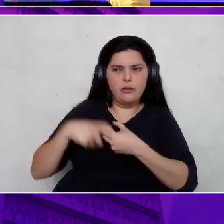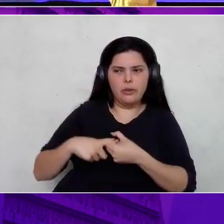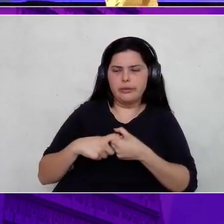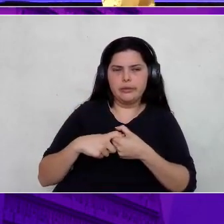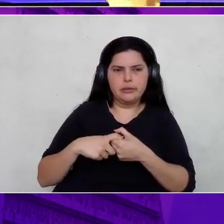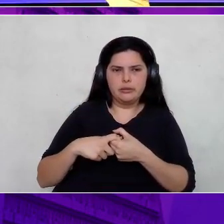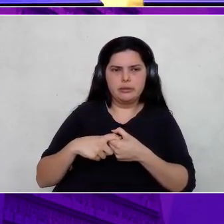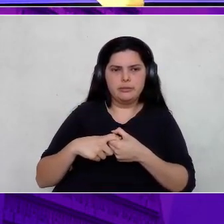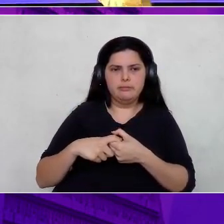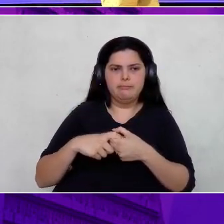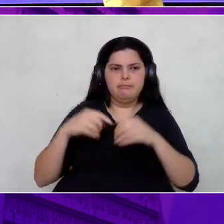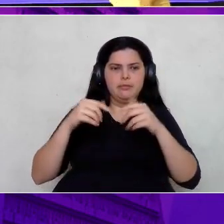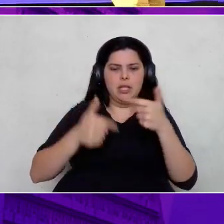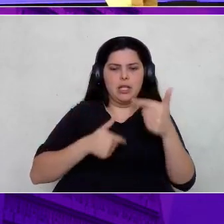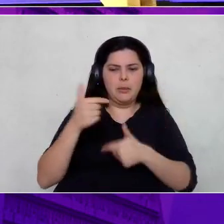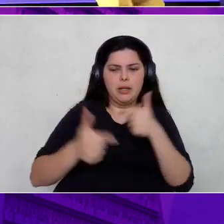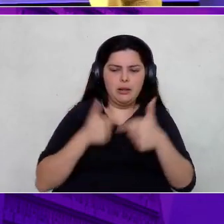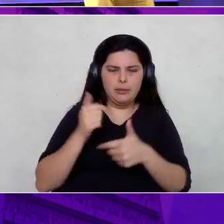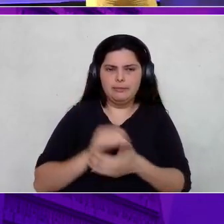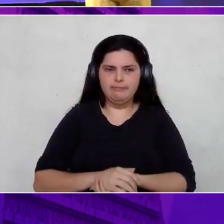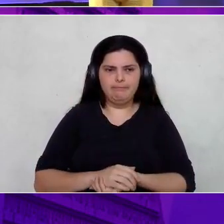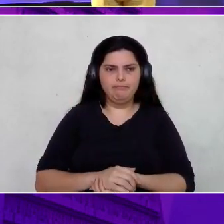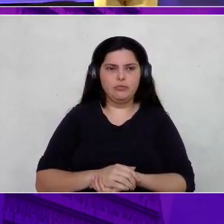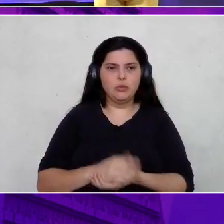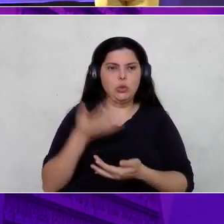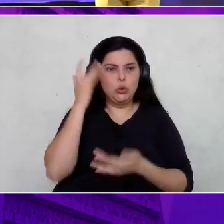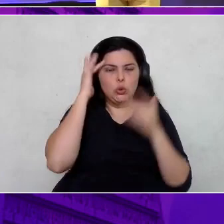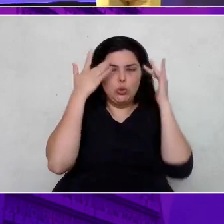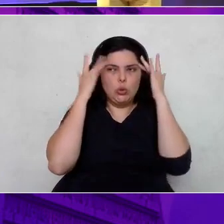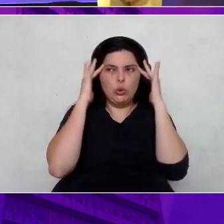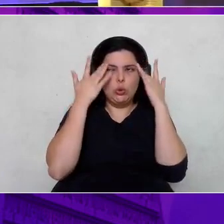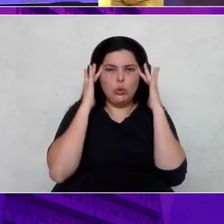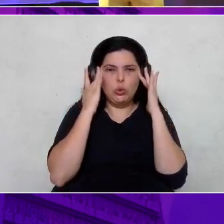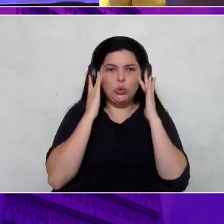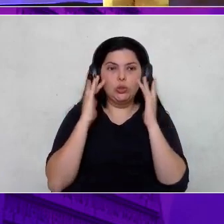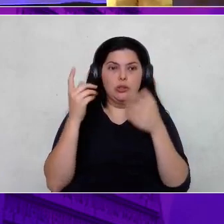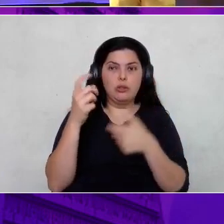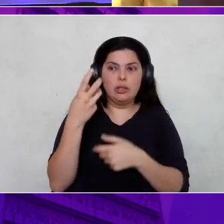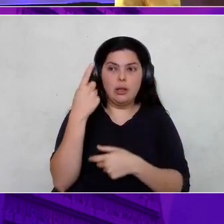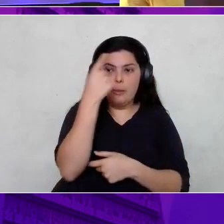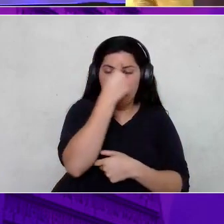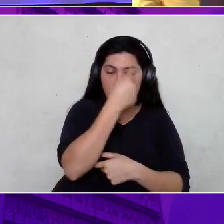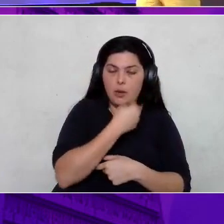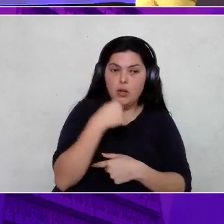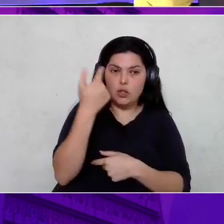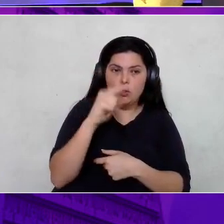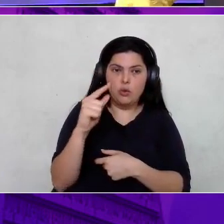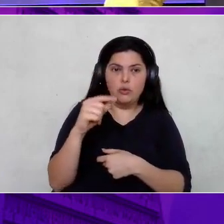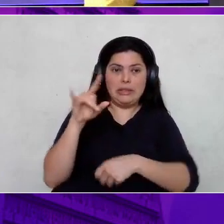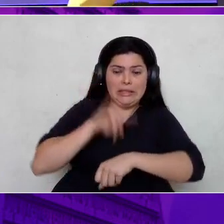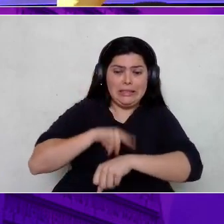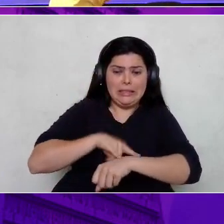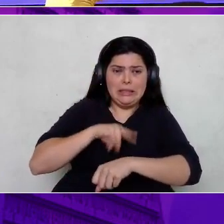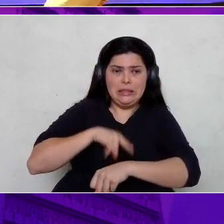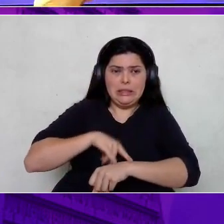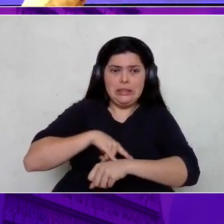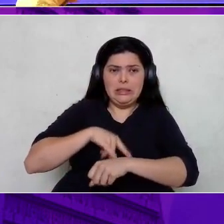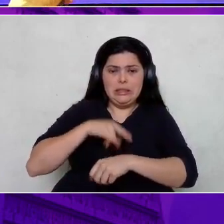mesa. Suando frio. Volta atrás. 30 minutos depois, dá aquela esquentada, né? Você sai